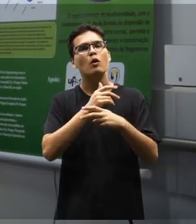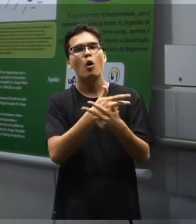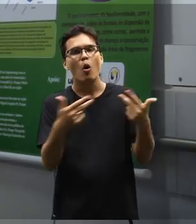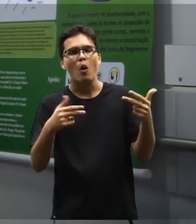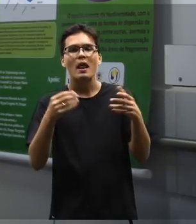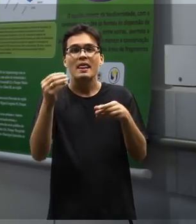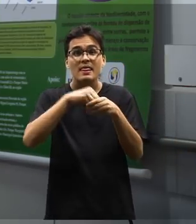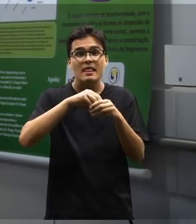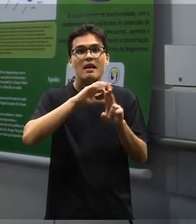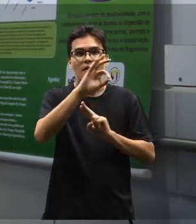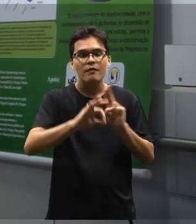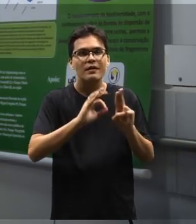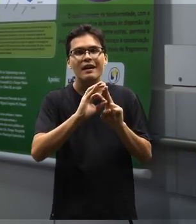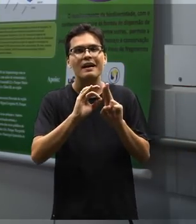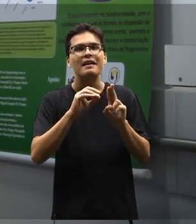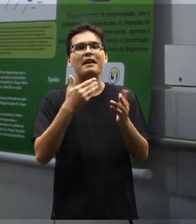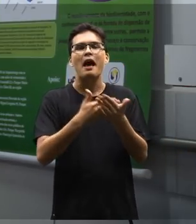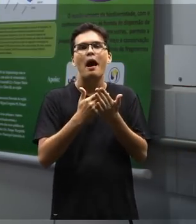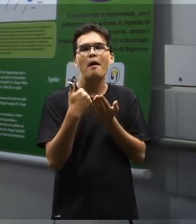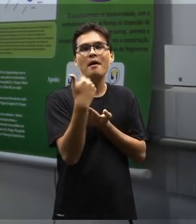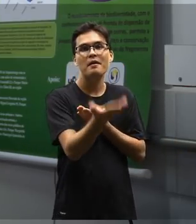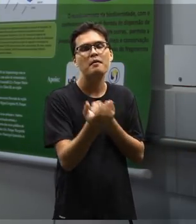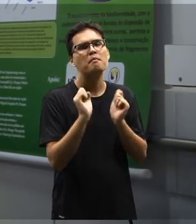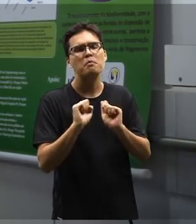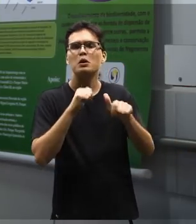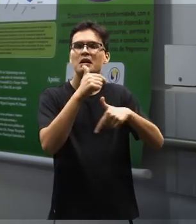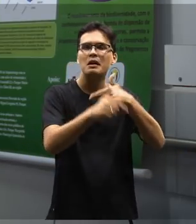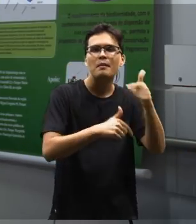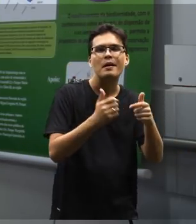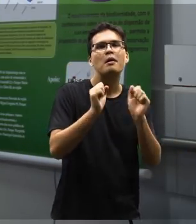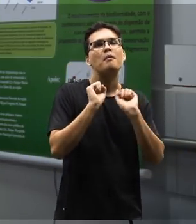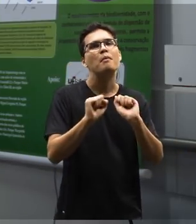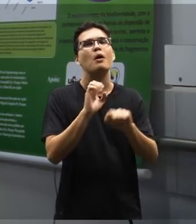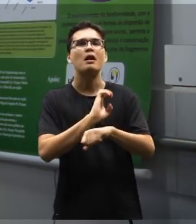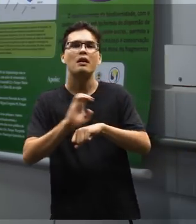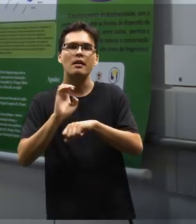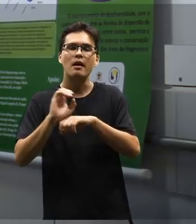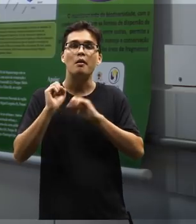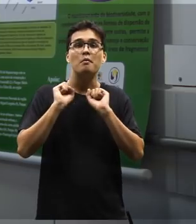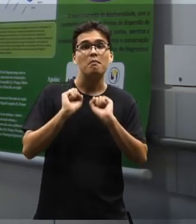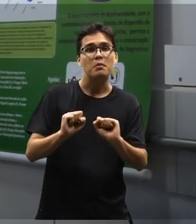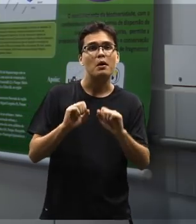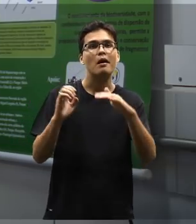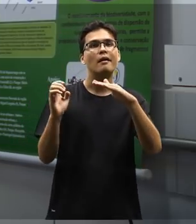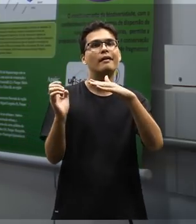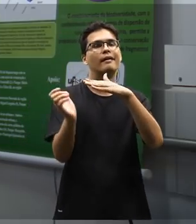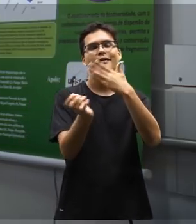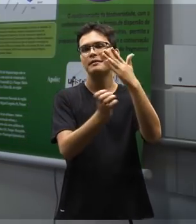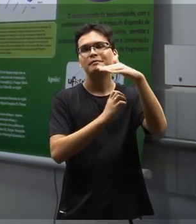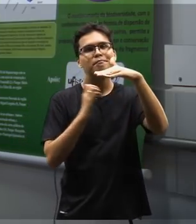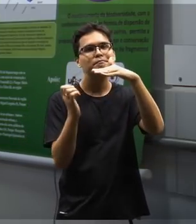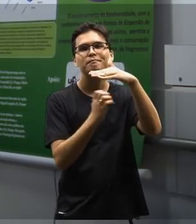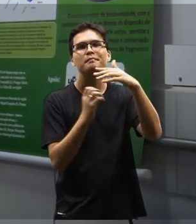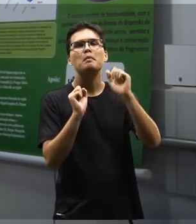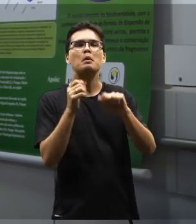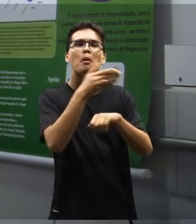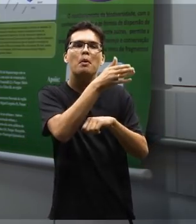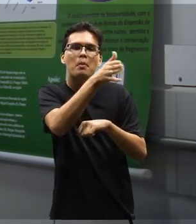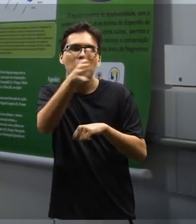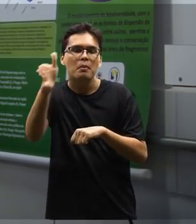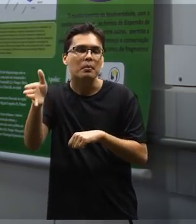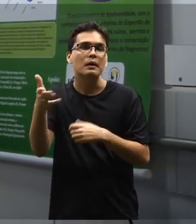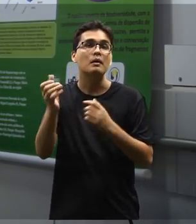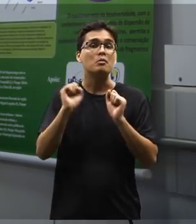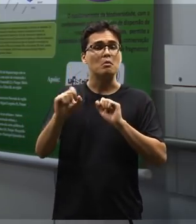que vão além das aulas. Você pode realizar trabalhos, pode realizar estágio, entrar nas entidades. Você